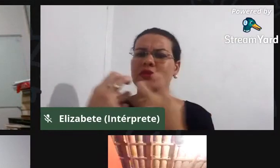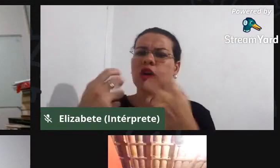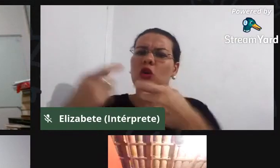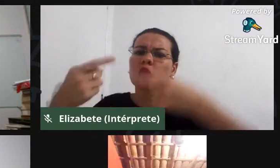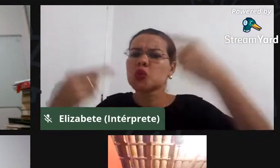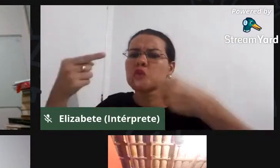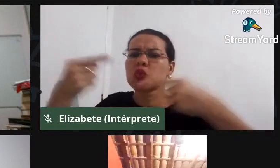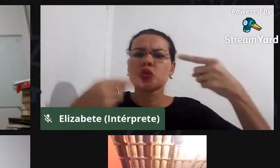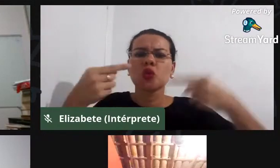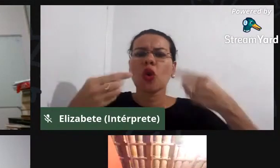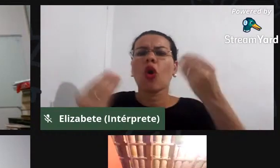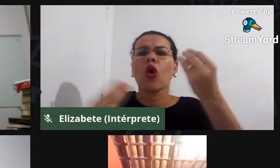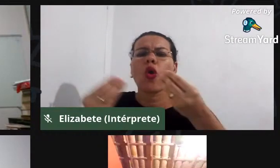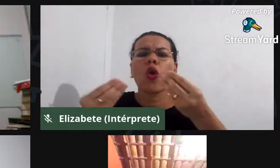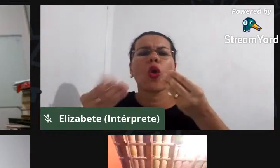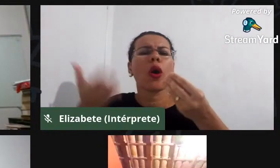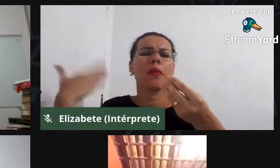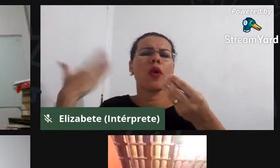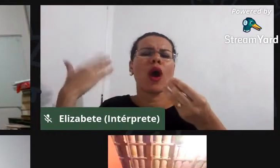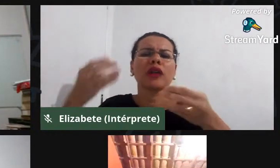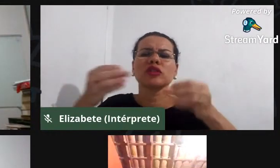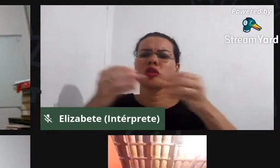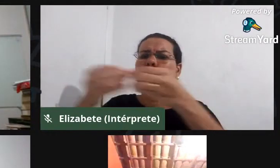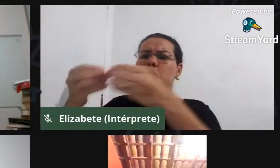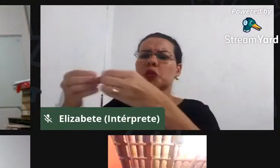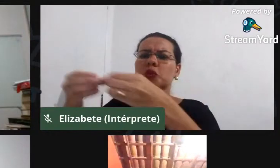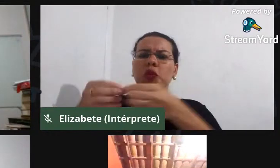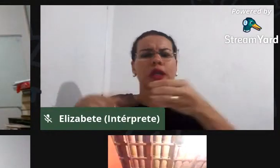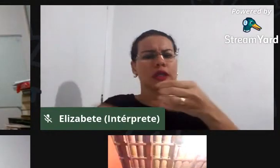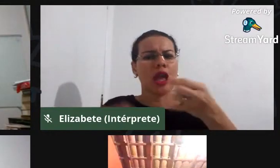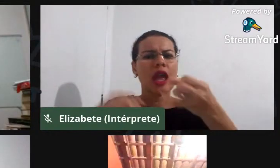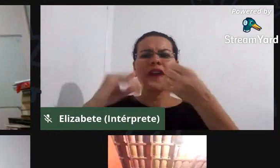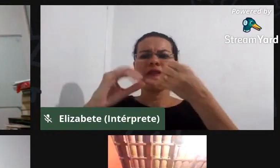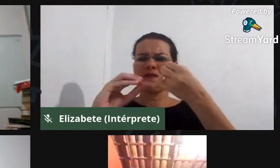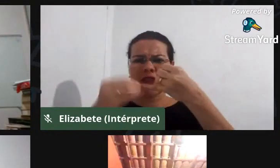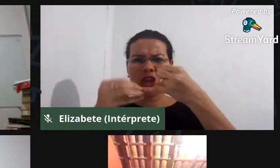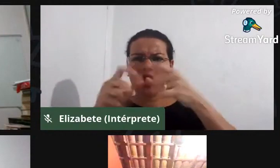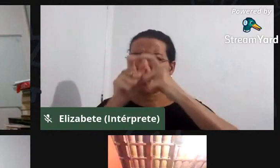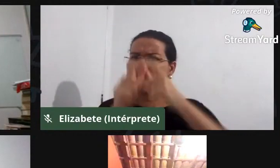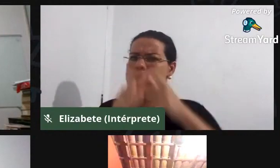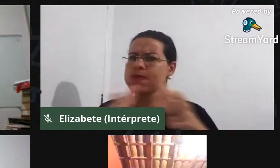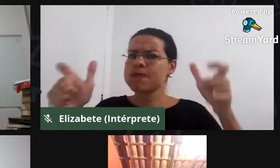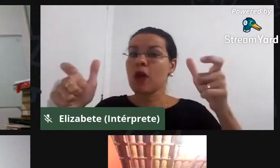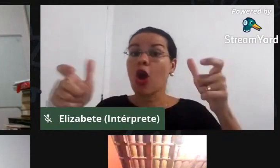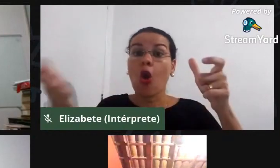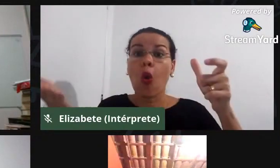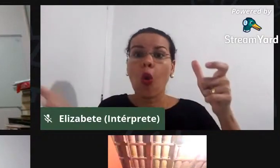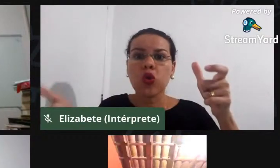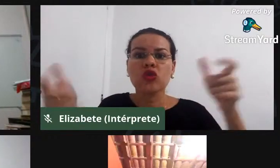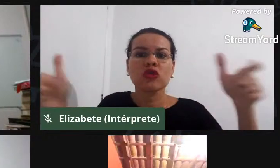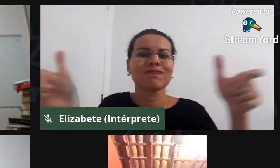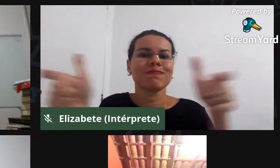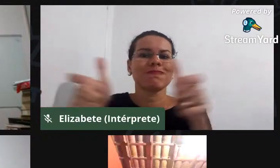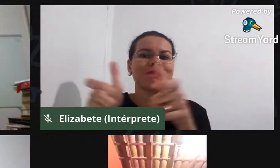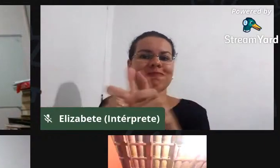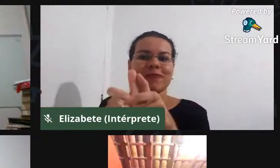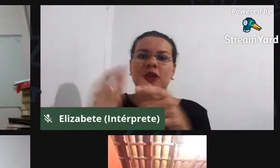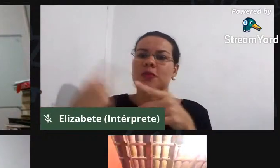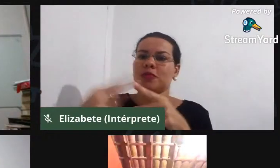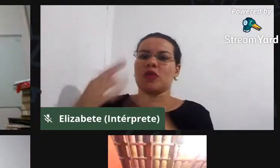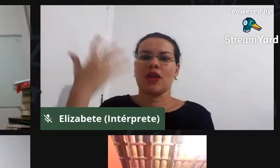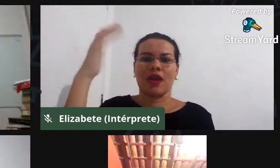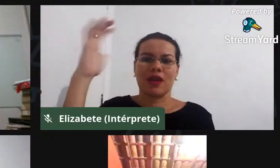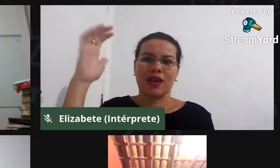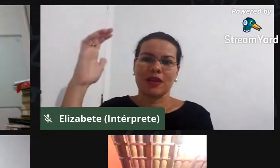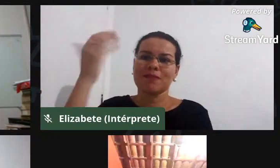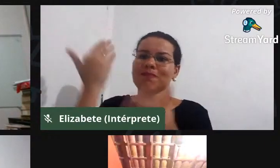eram grandes produtoras de feijão e milho, e que hoje, devido às mudanças, muitos dos nossos perdem a lavoura, né,